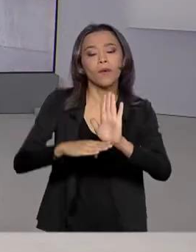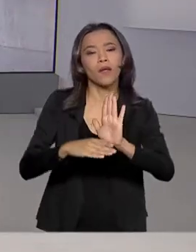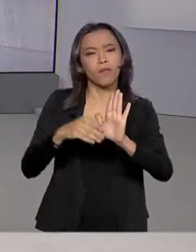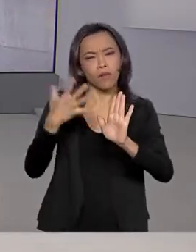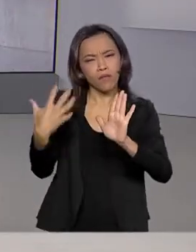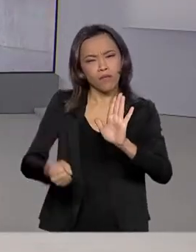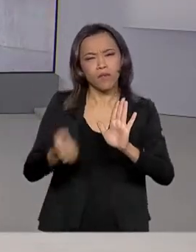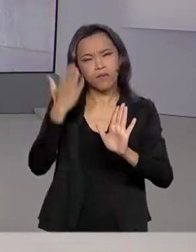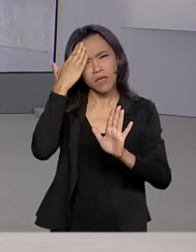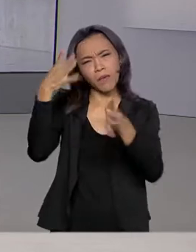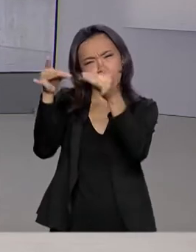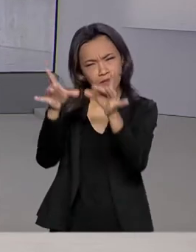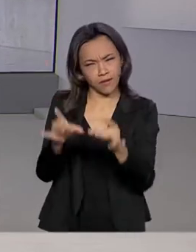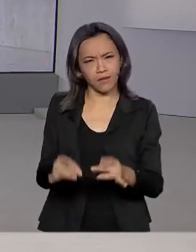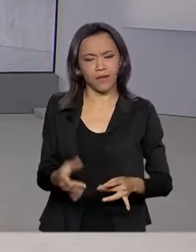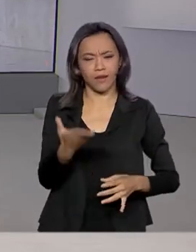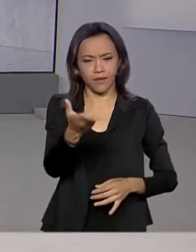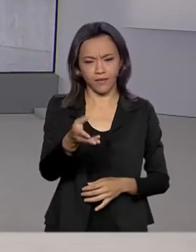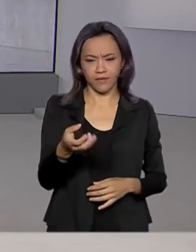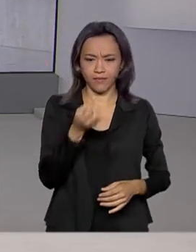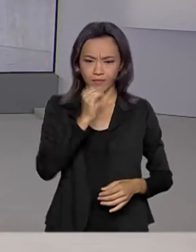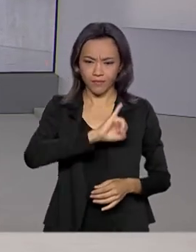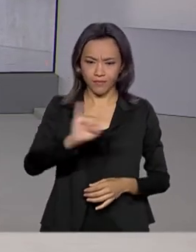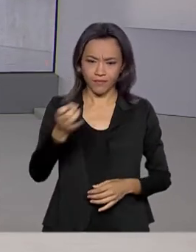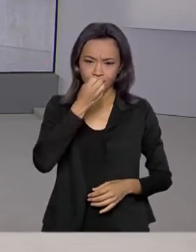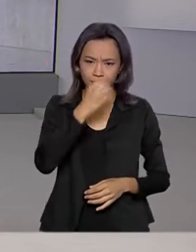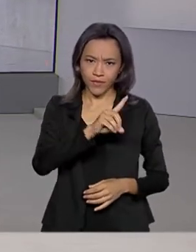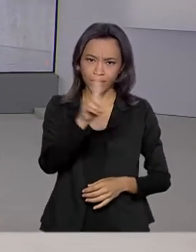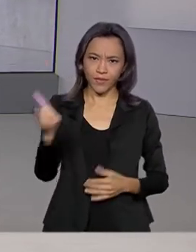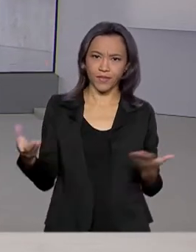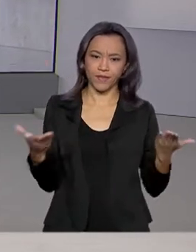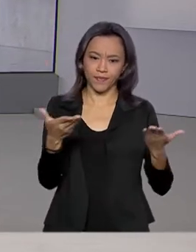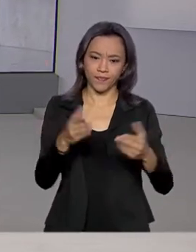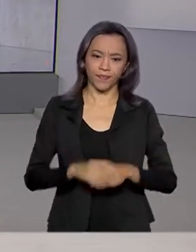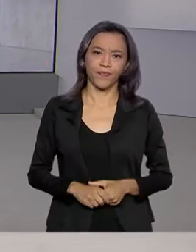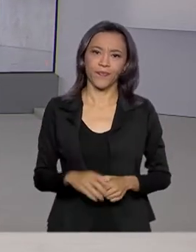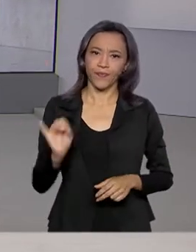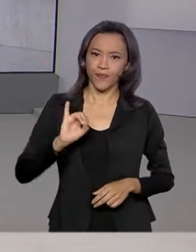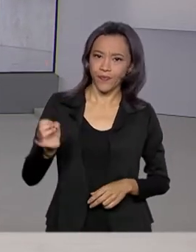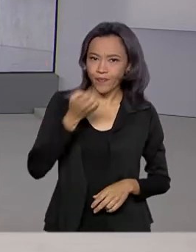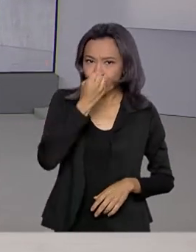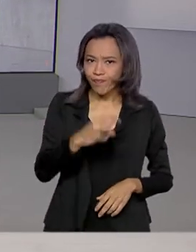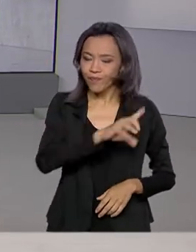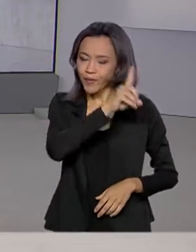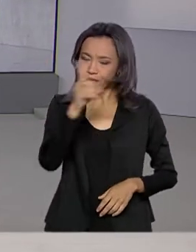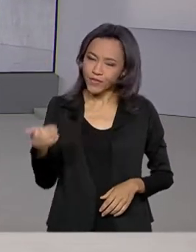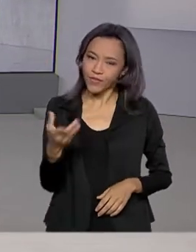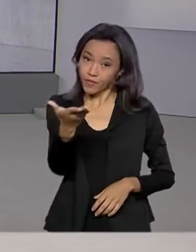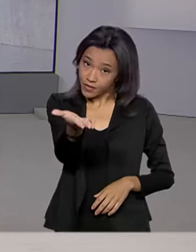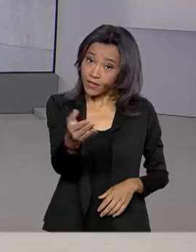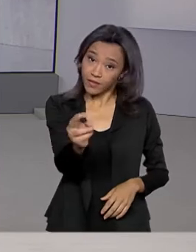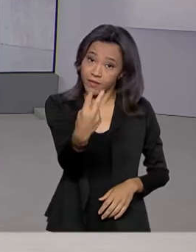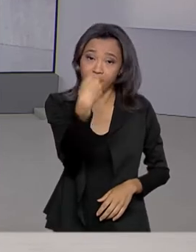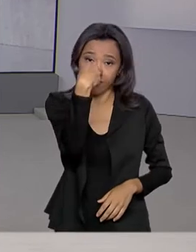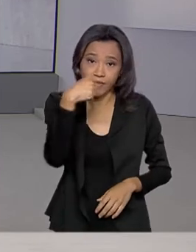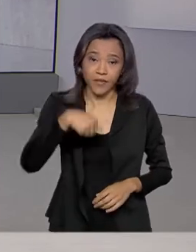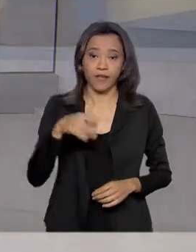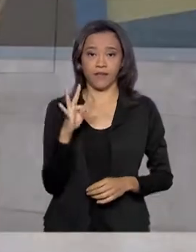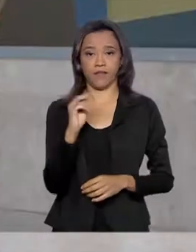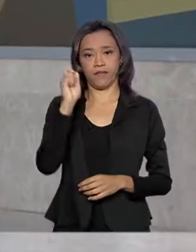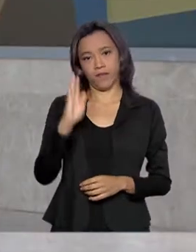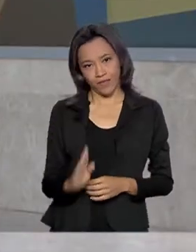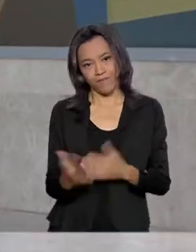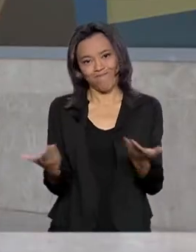detalhes com Luciana Colares de Holanda. Oi, Lu, bom dia. Oi, Renata, bom dia para você, bom dia para você que acompanha a TV Brasil.